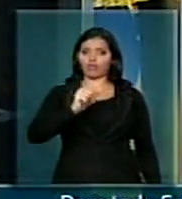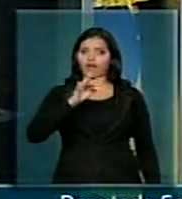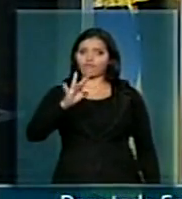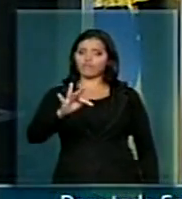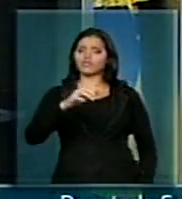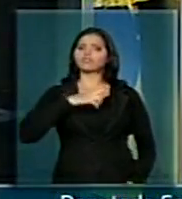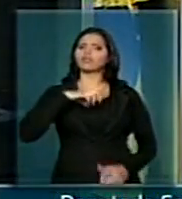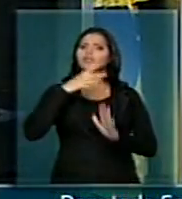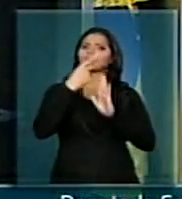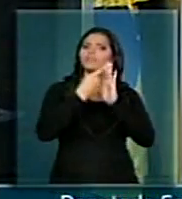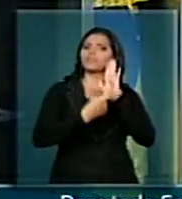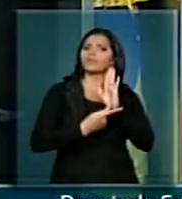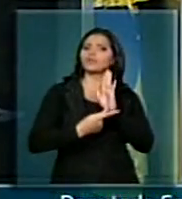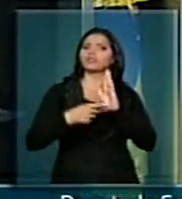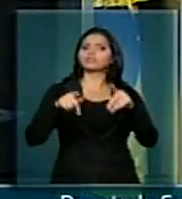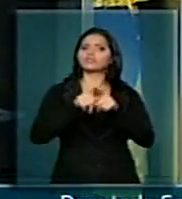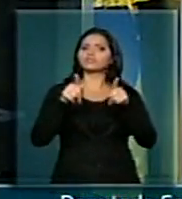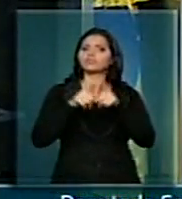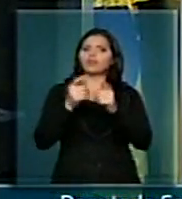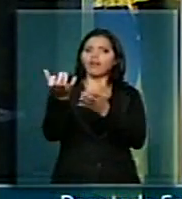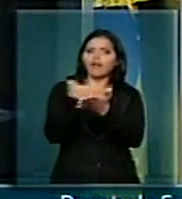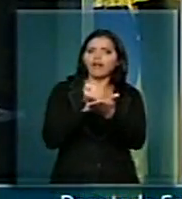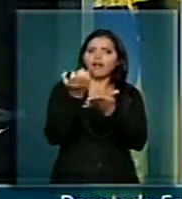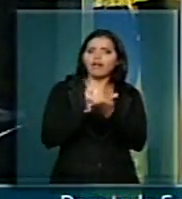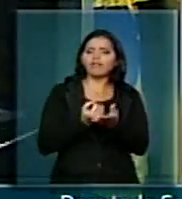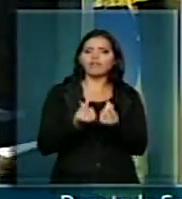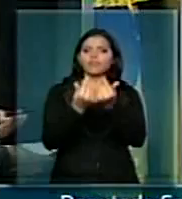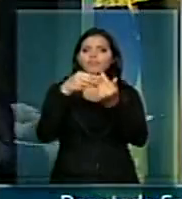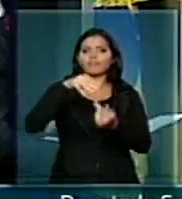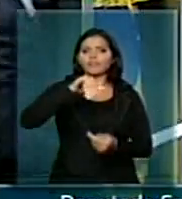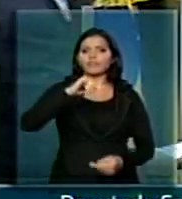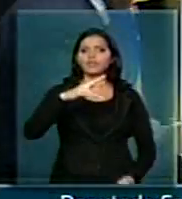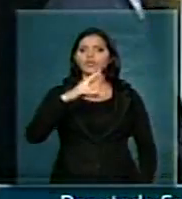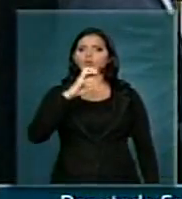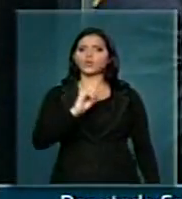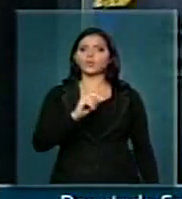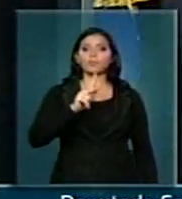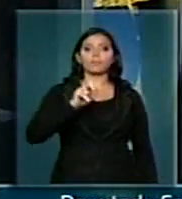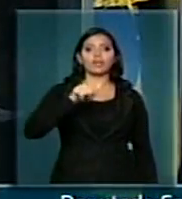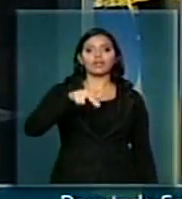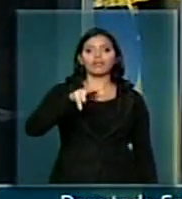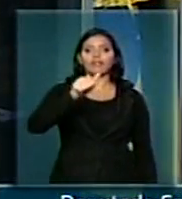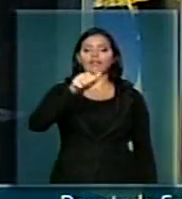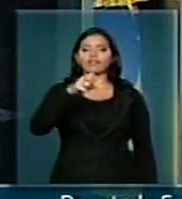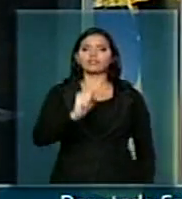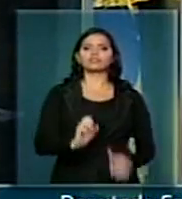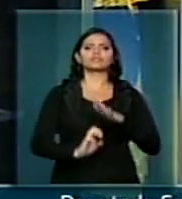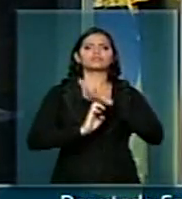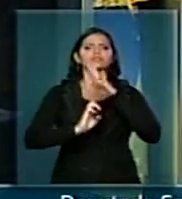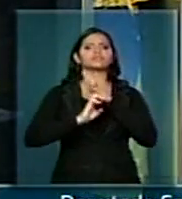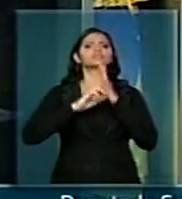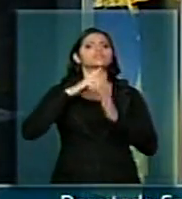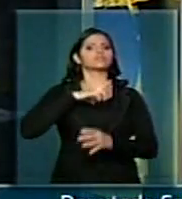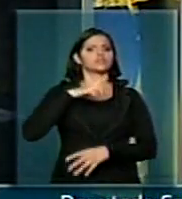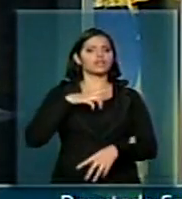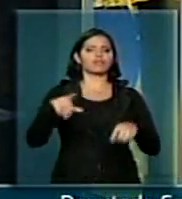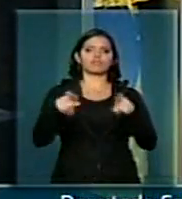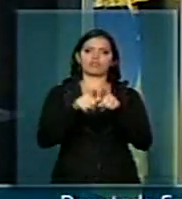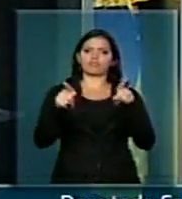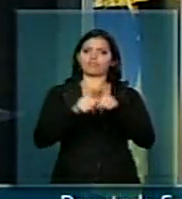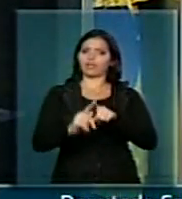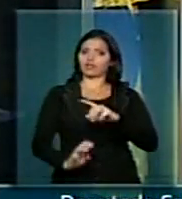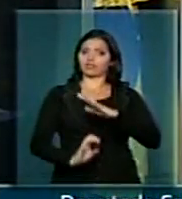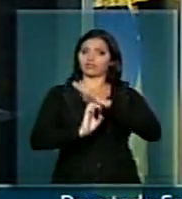além de programas de capitalização de micro e pequenas empresas que abranjam também as